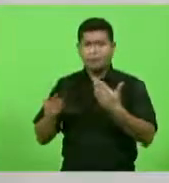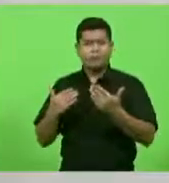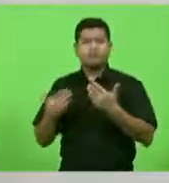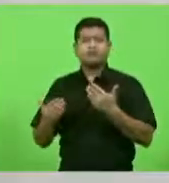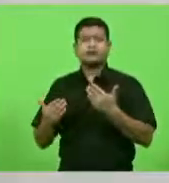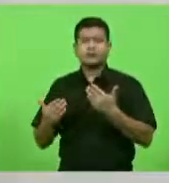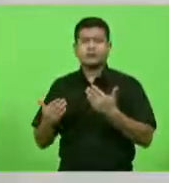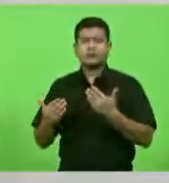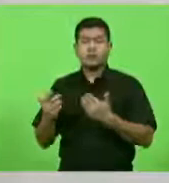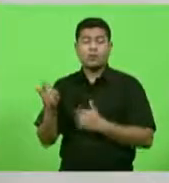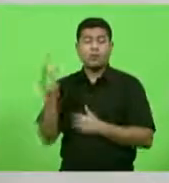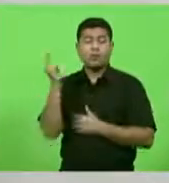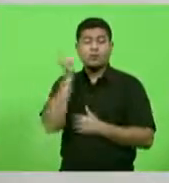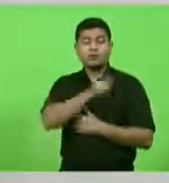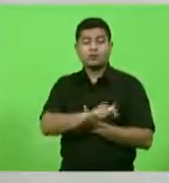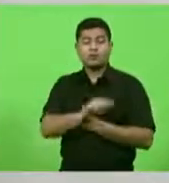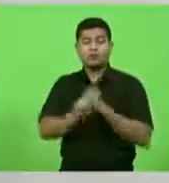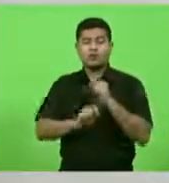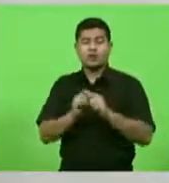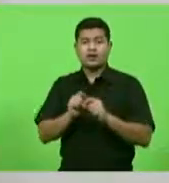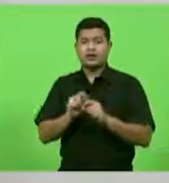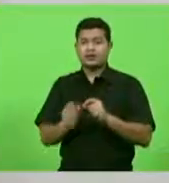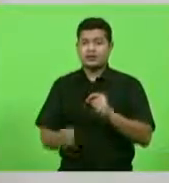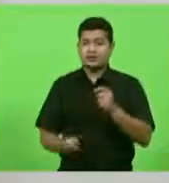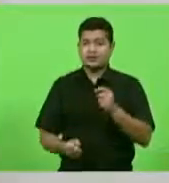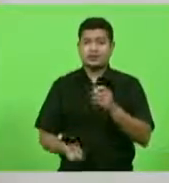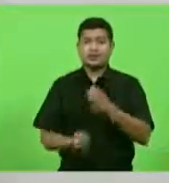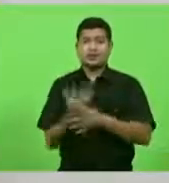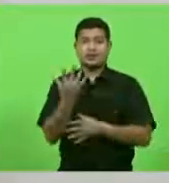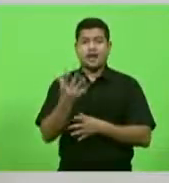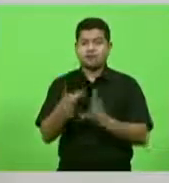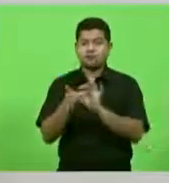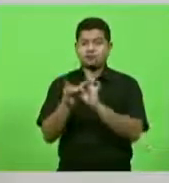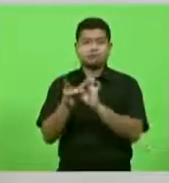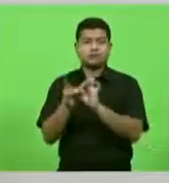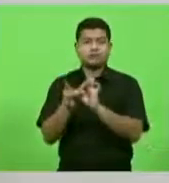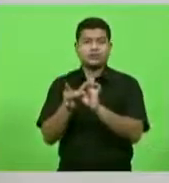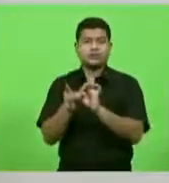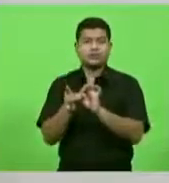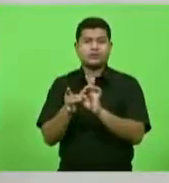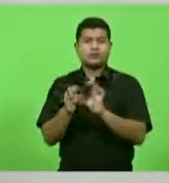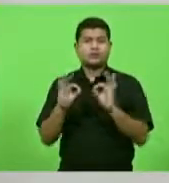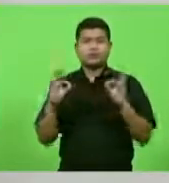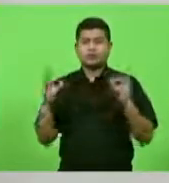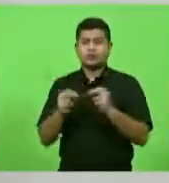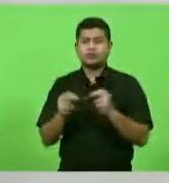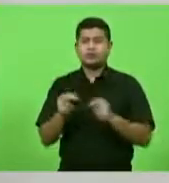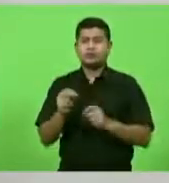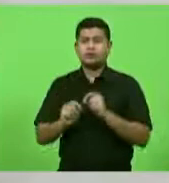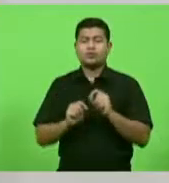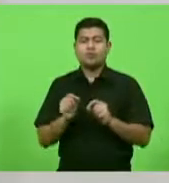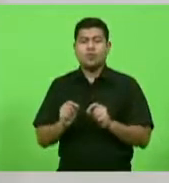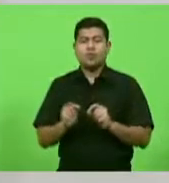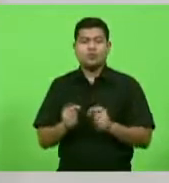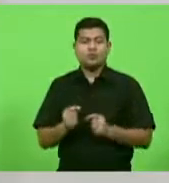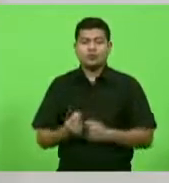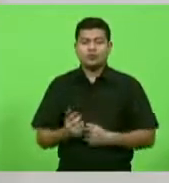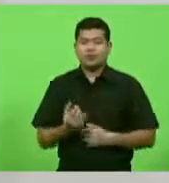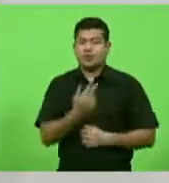capaz de construir pontes. Tudo com um espírito republicano e democrático.